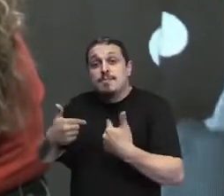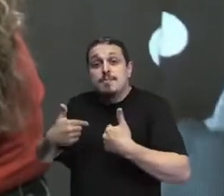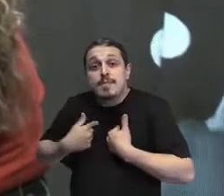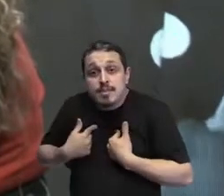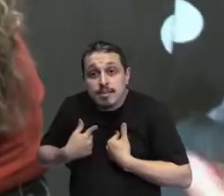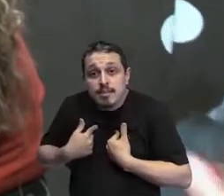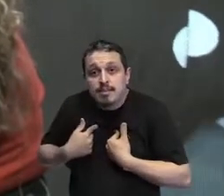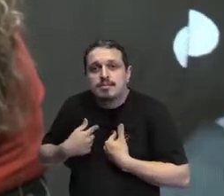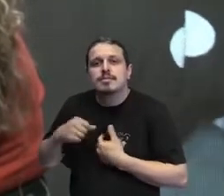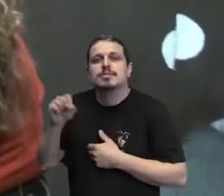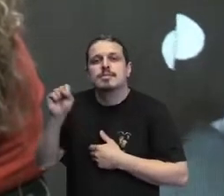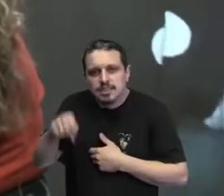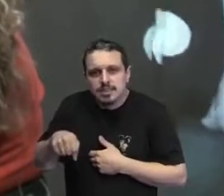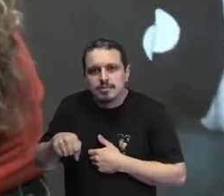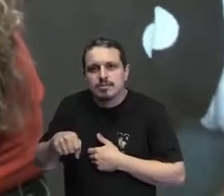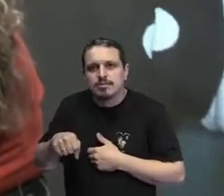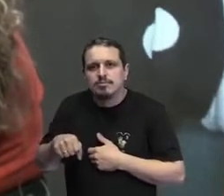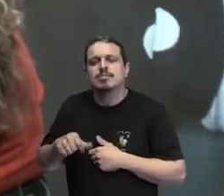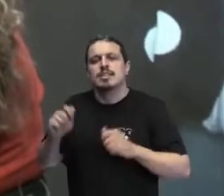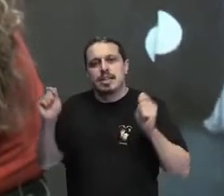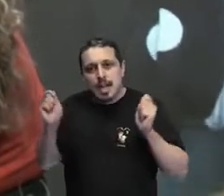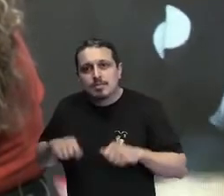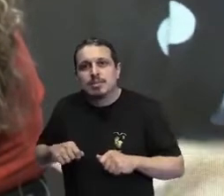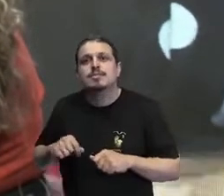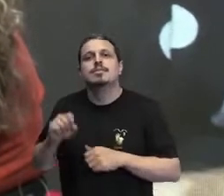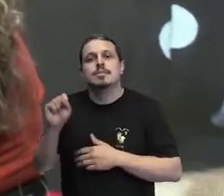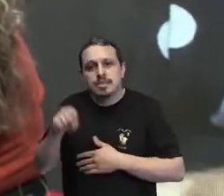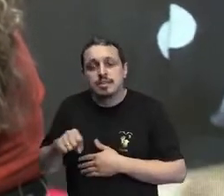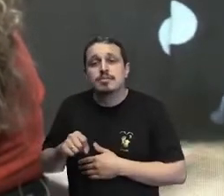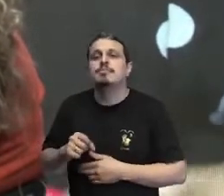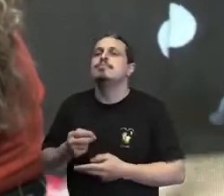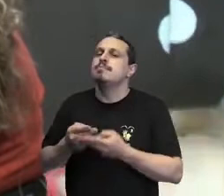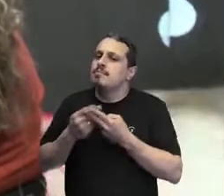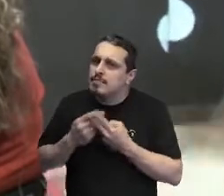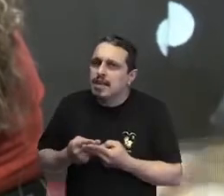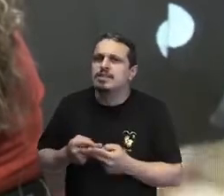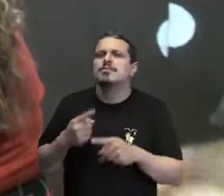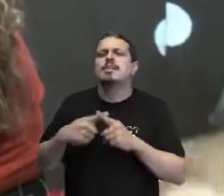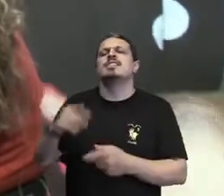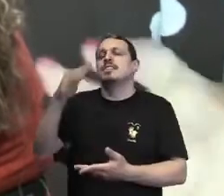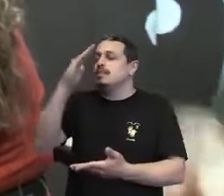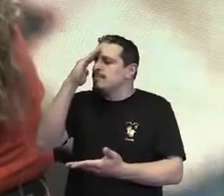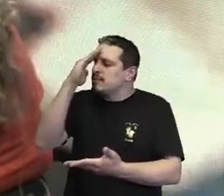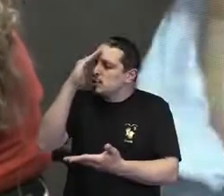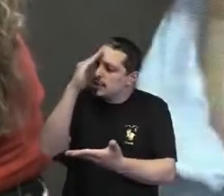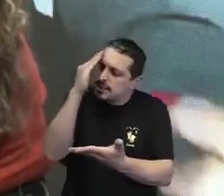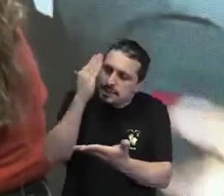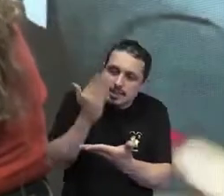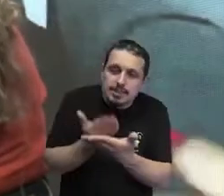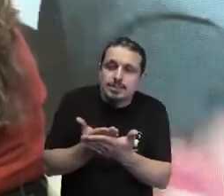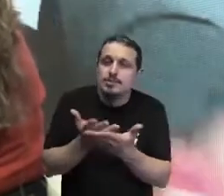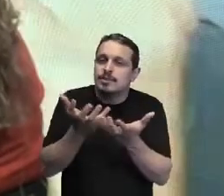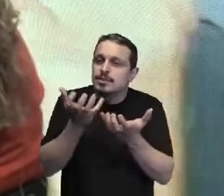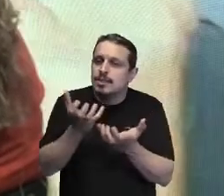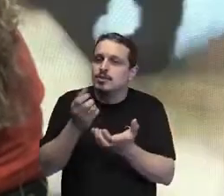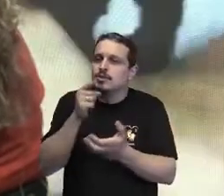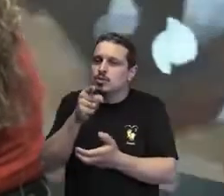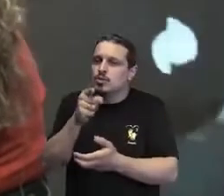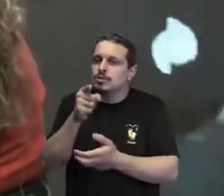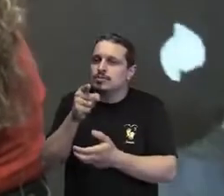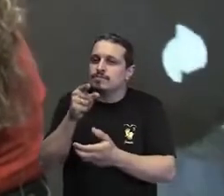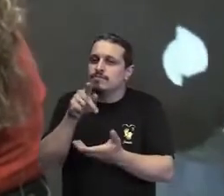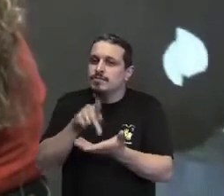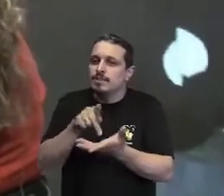sim. Tem que ter paciência, mas se você acreditar no que você quer e você querer, você